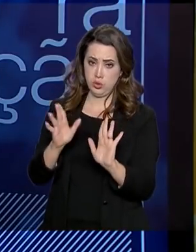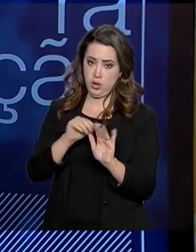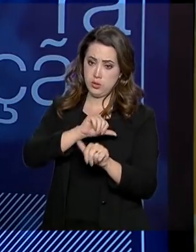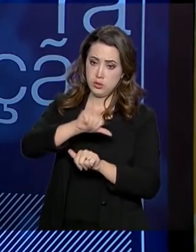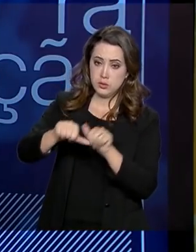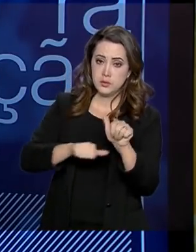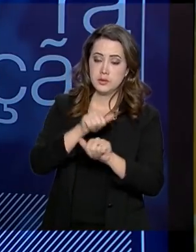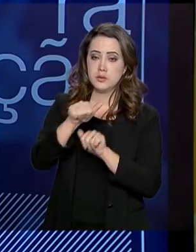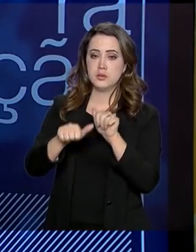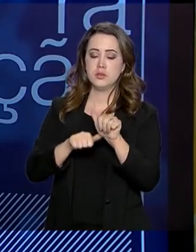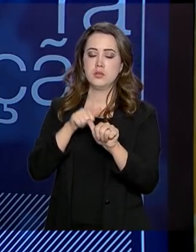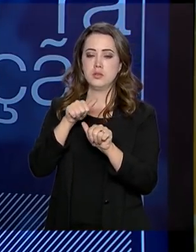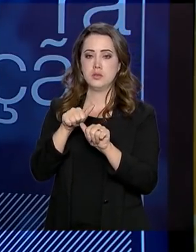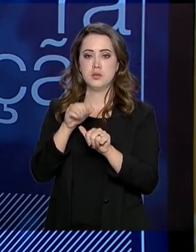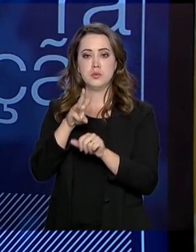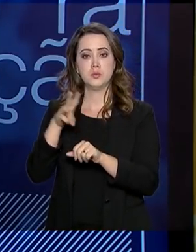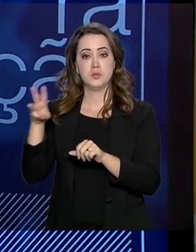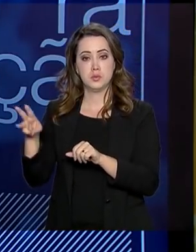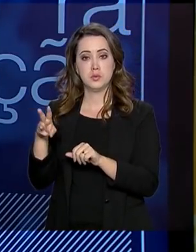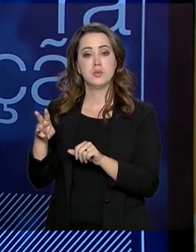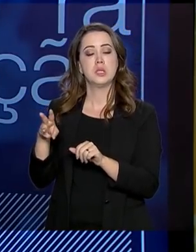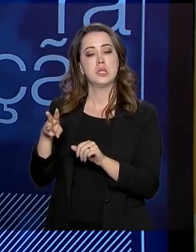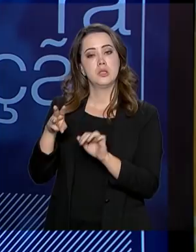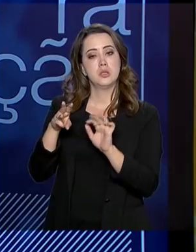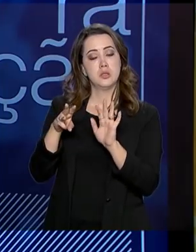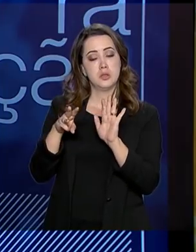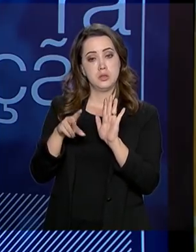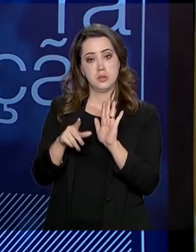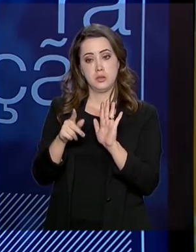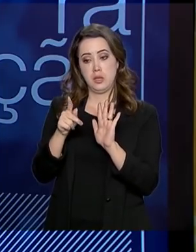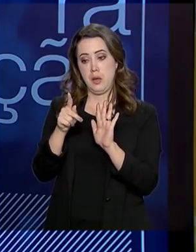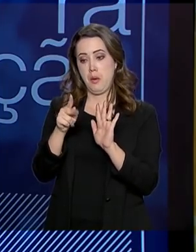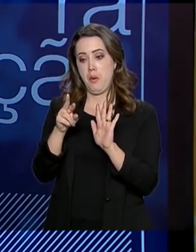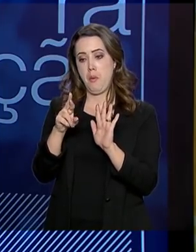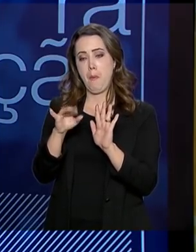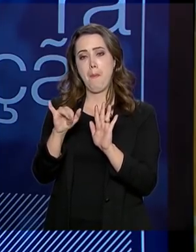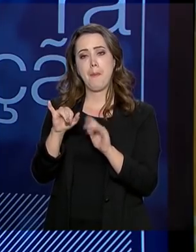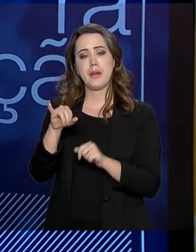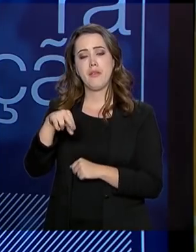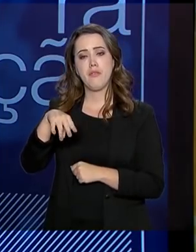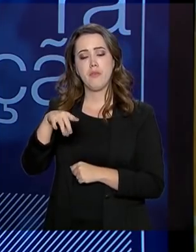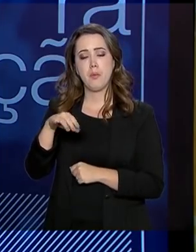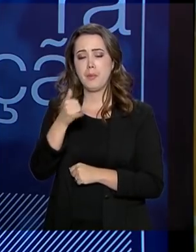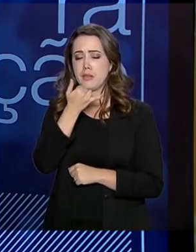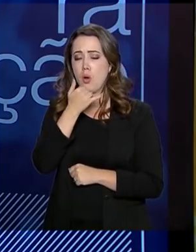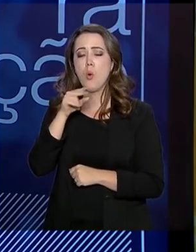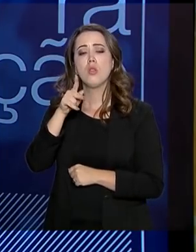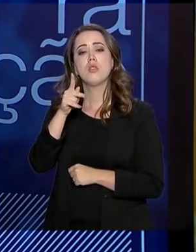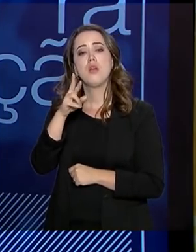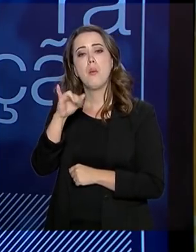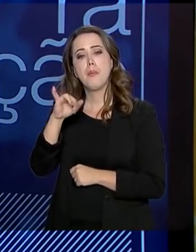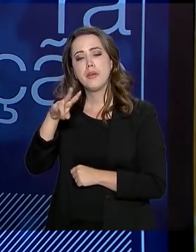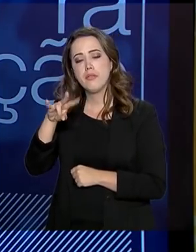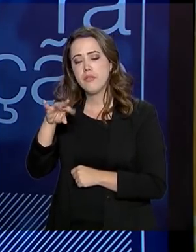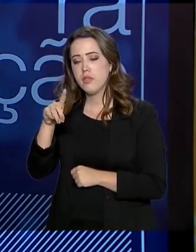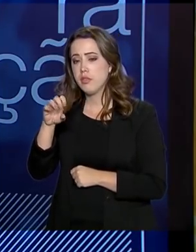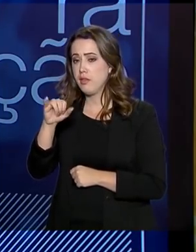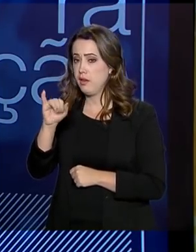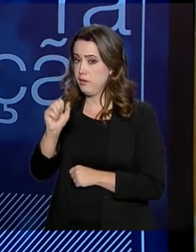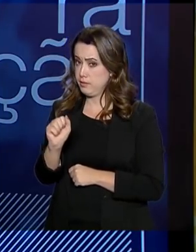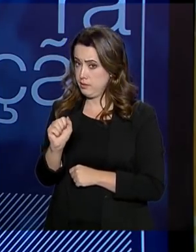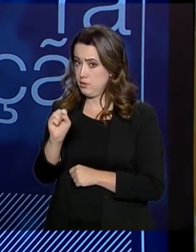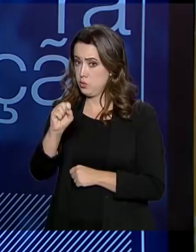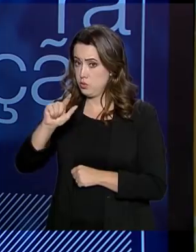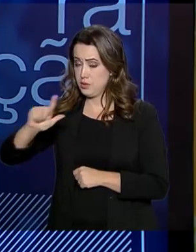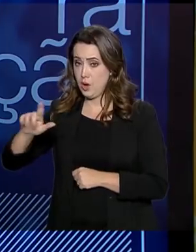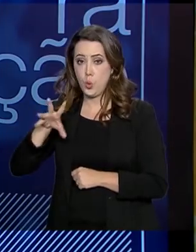digital da Previdência Social, onde todos os serviços do INSS serão digitais até julho